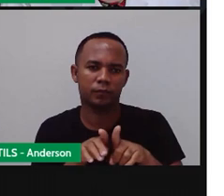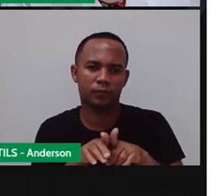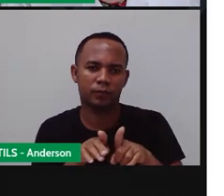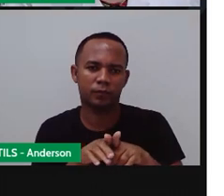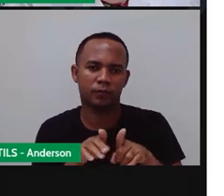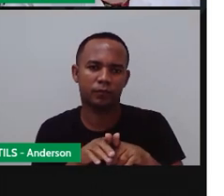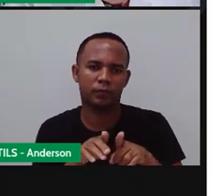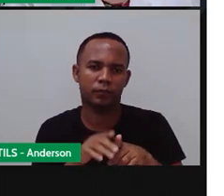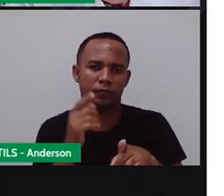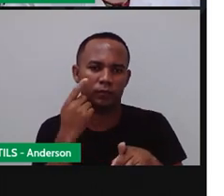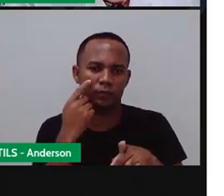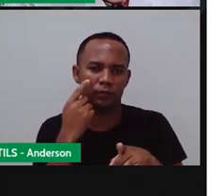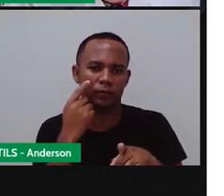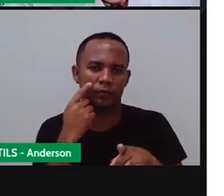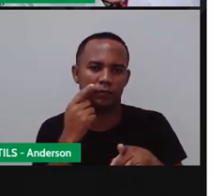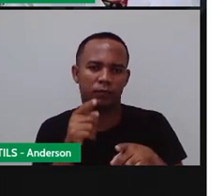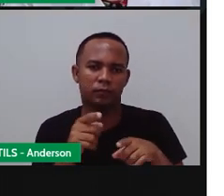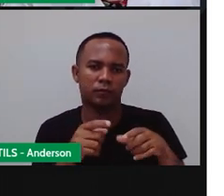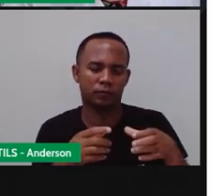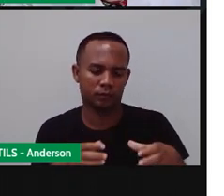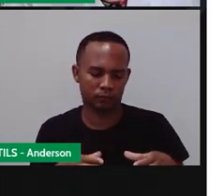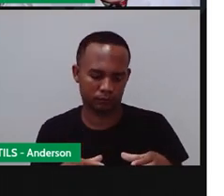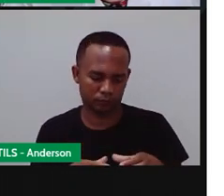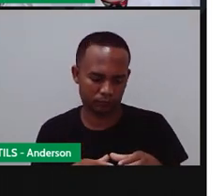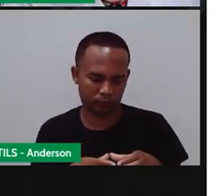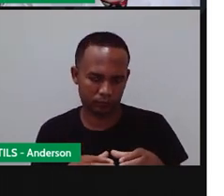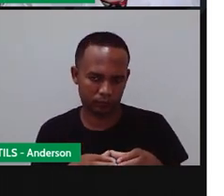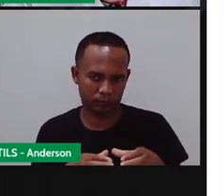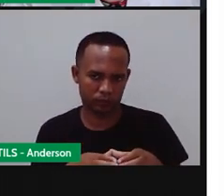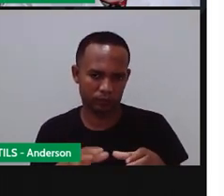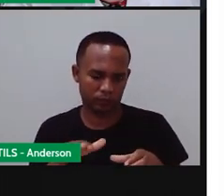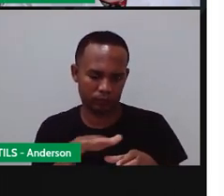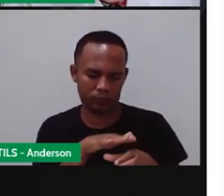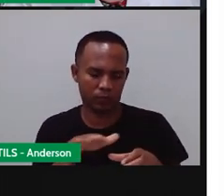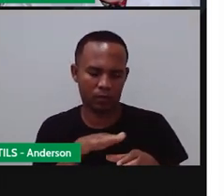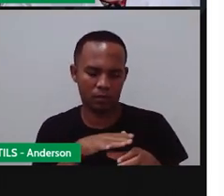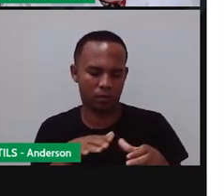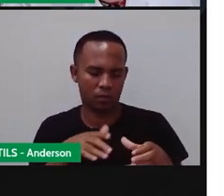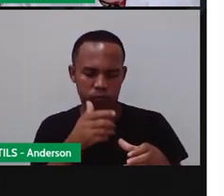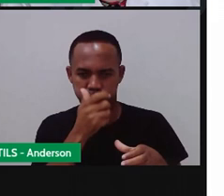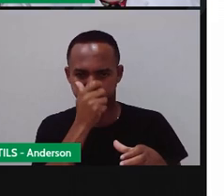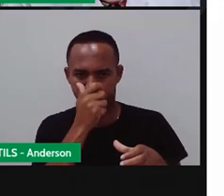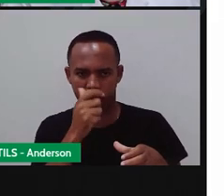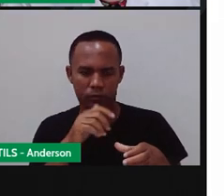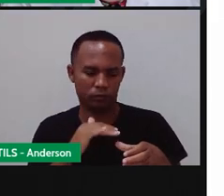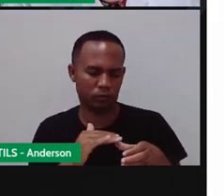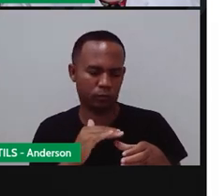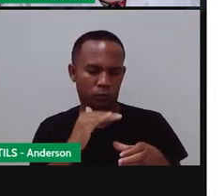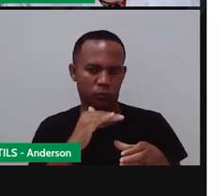Esse vaso aqui de baixo enche. Então, isso também é utilizado para conometrar o tempo. E aí, ele traz outros, né?